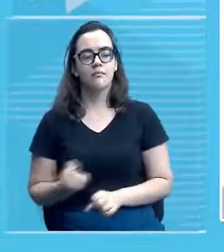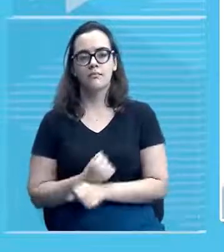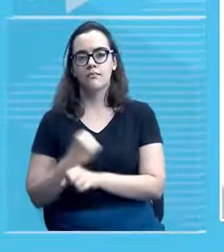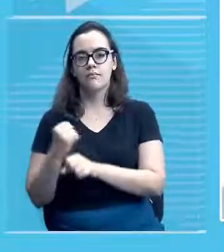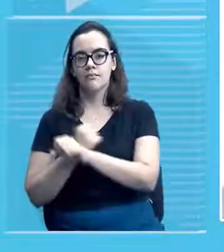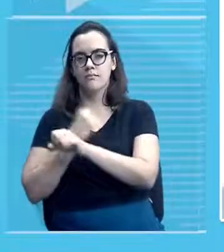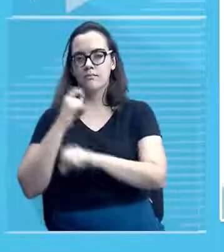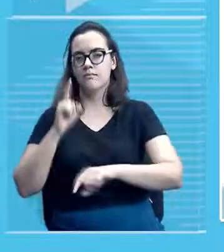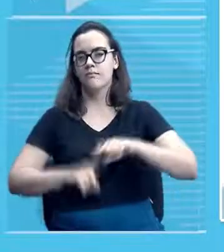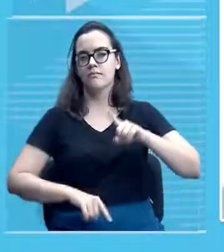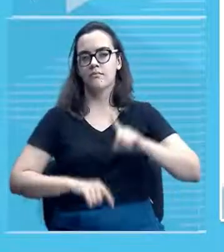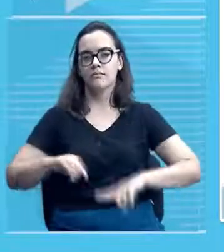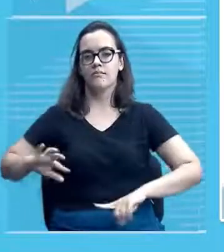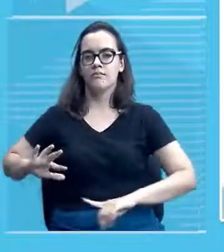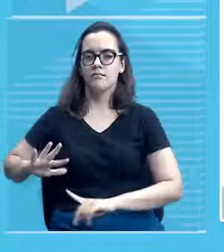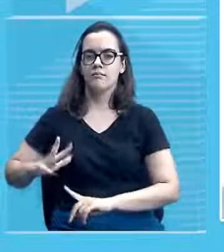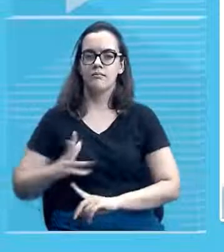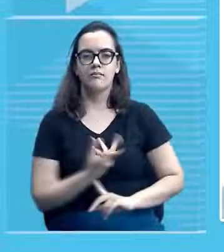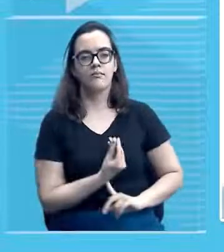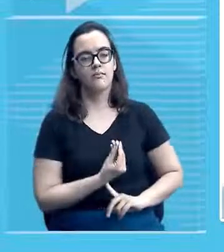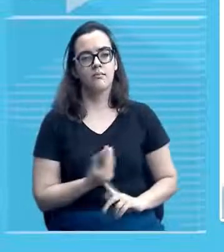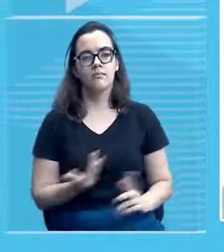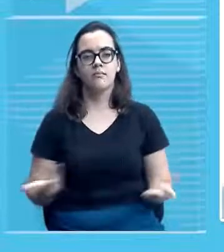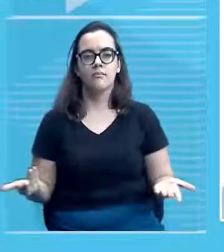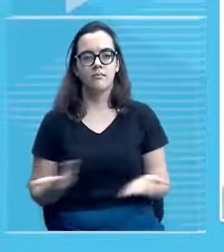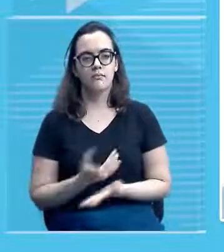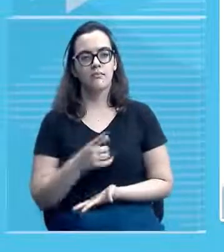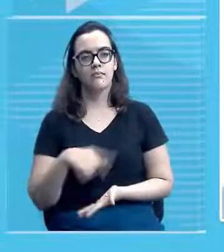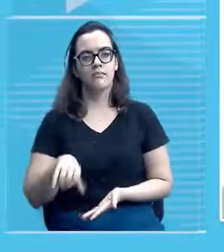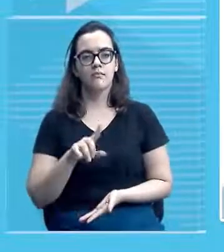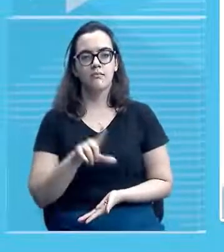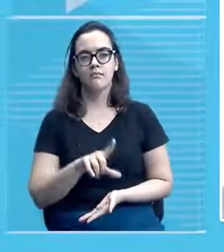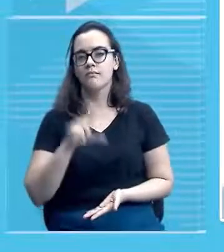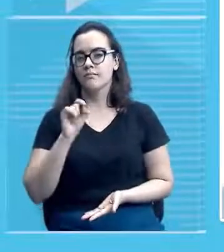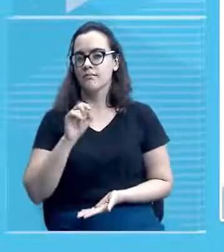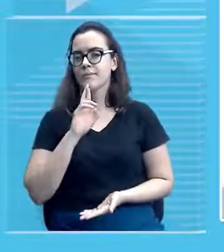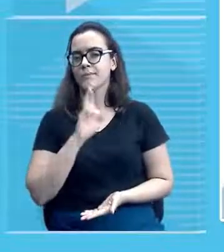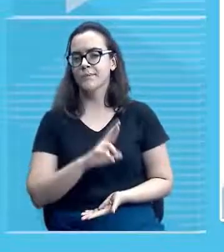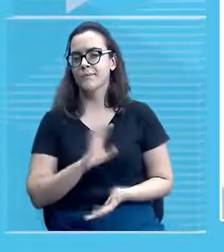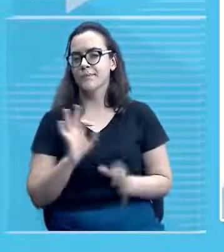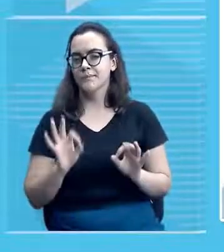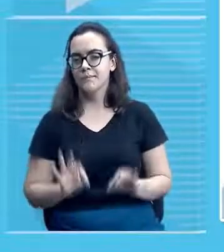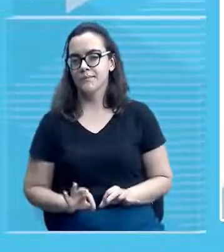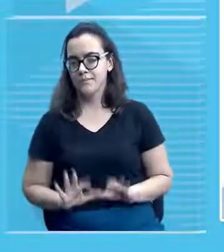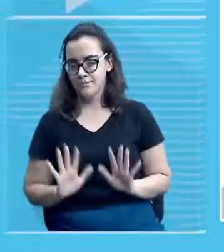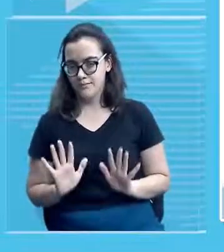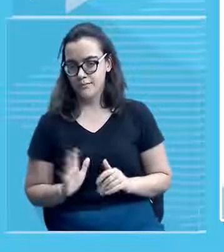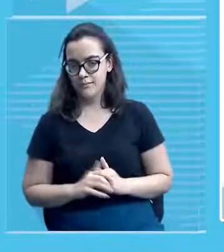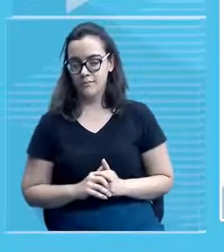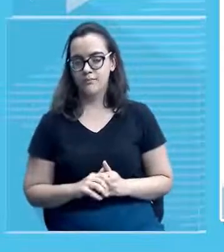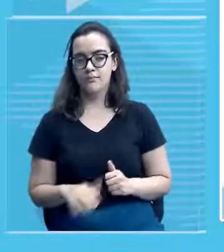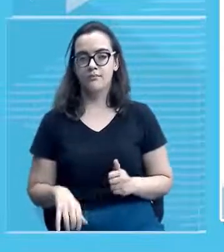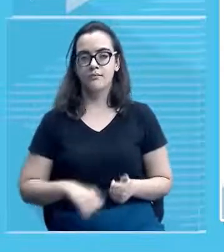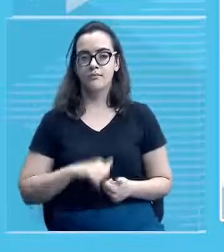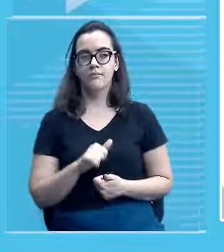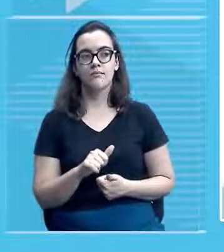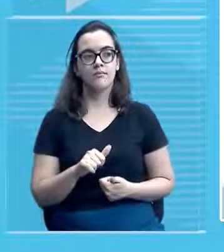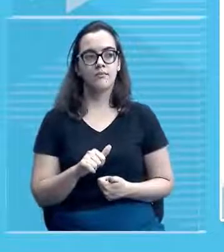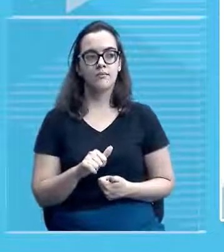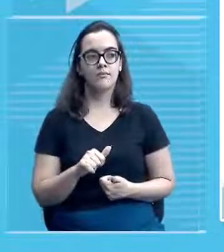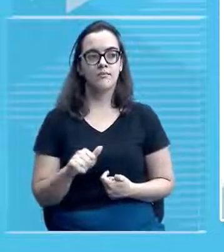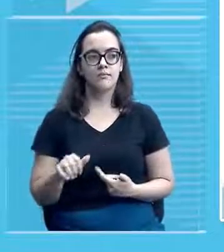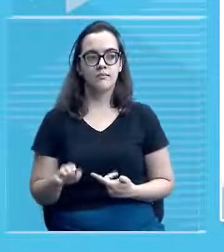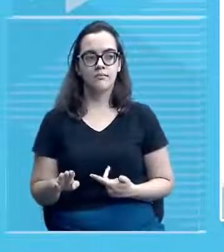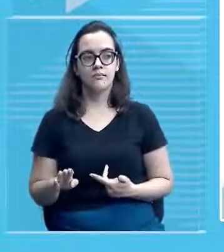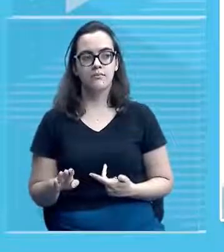assinale a alternativa que corresponde às respostas corretas então olha só será que a letra A né? onde nós temos aí